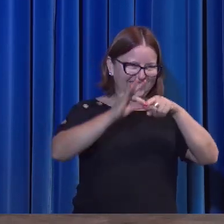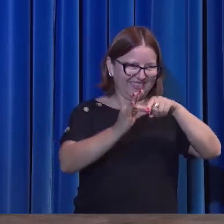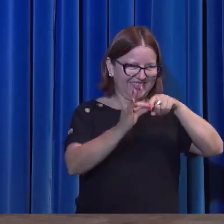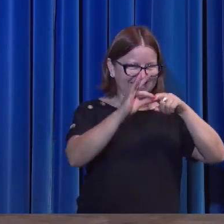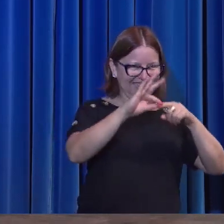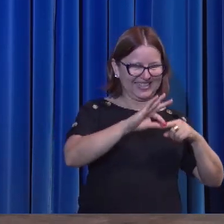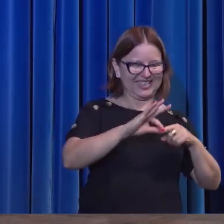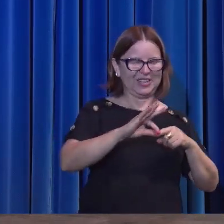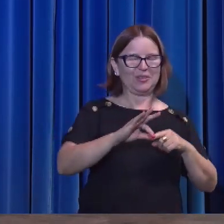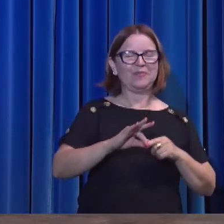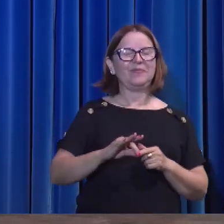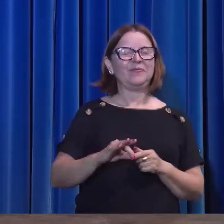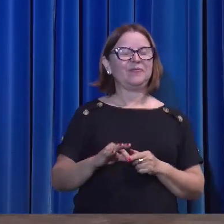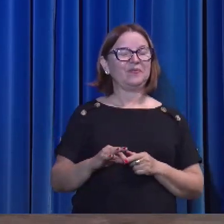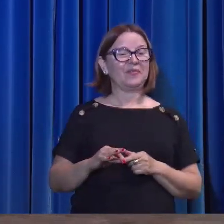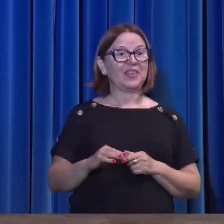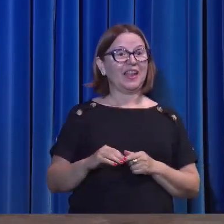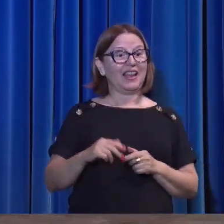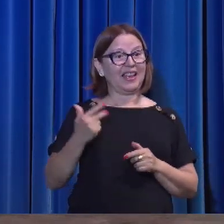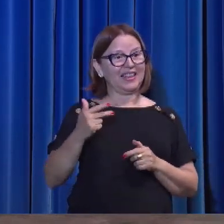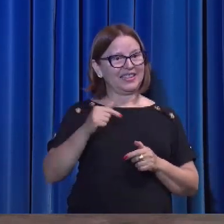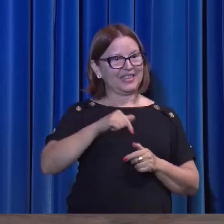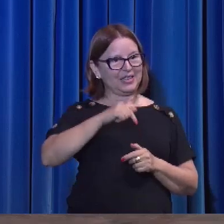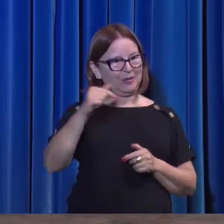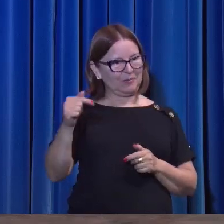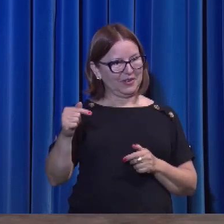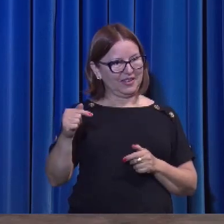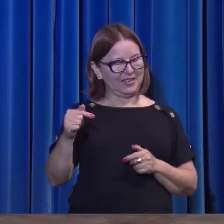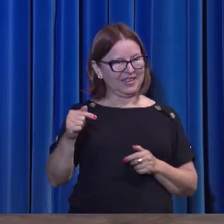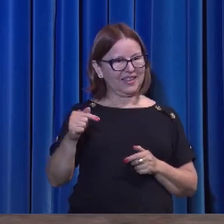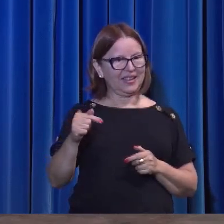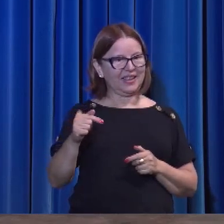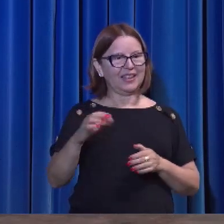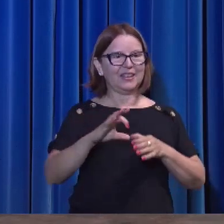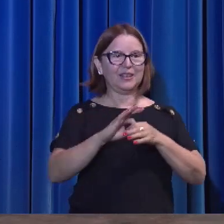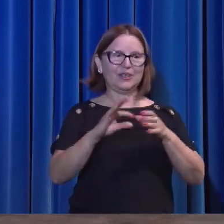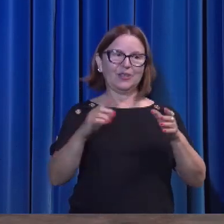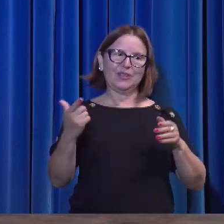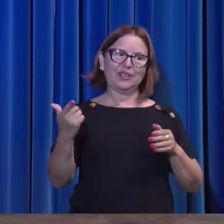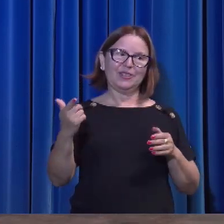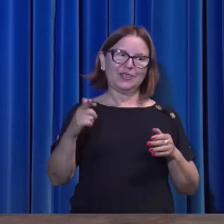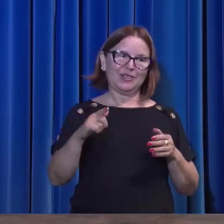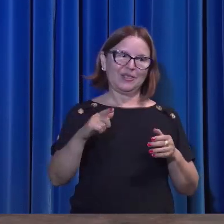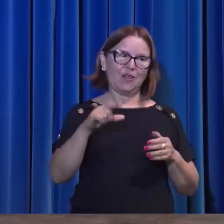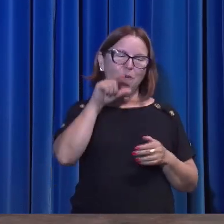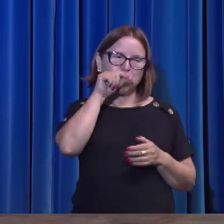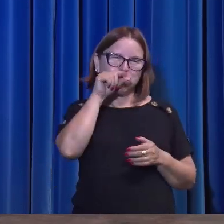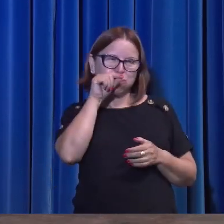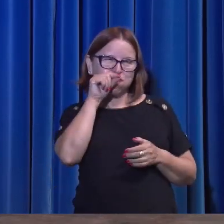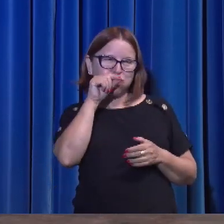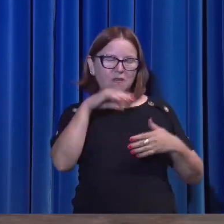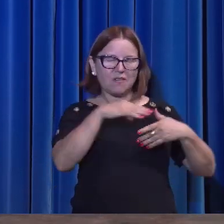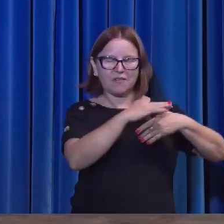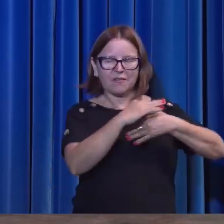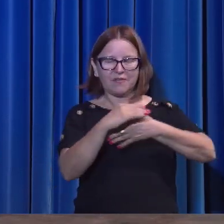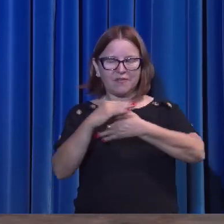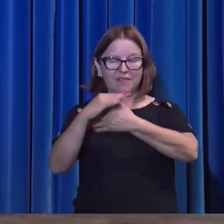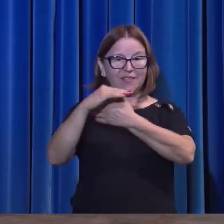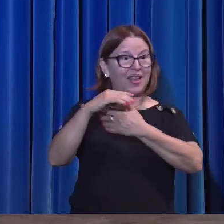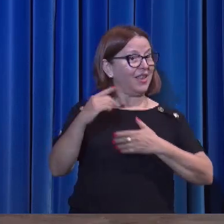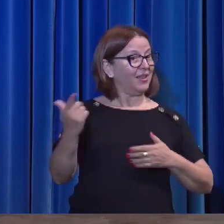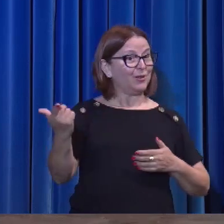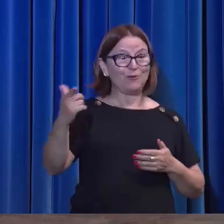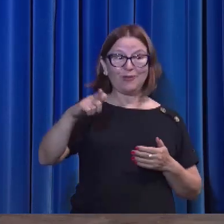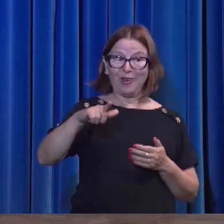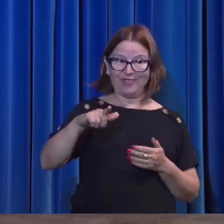Três, na terceira semana, ele solta, ela vai e não volta mais. Alguns dizem que